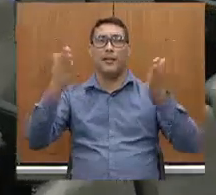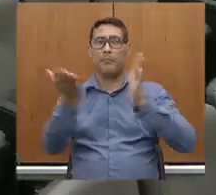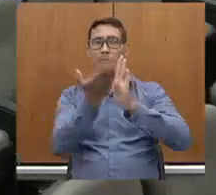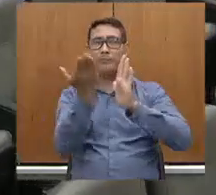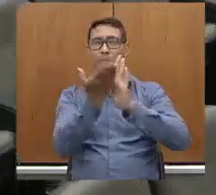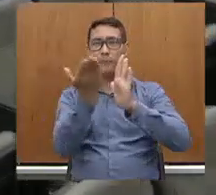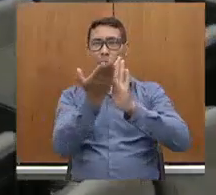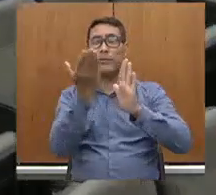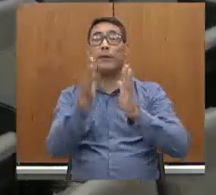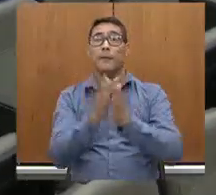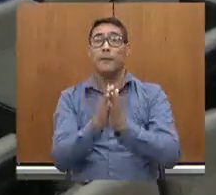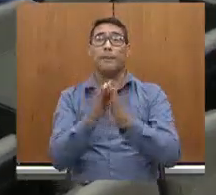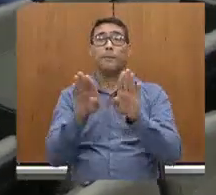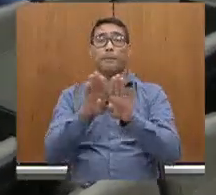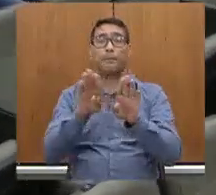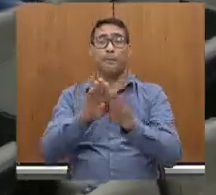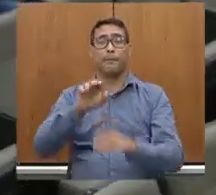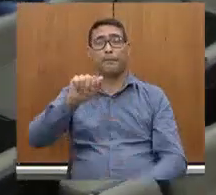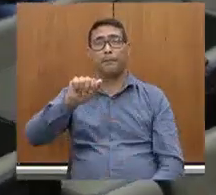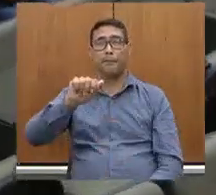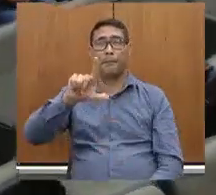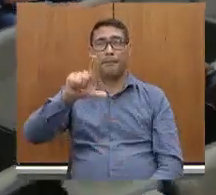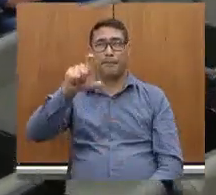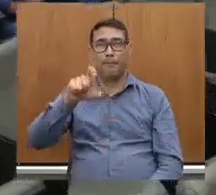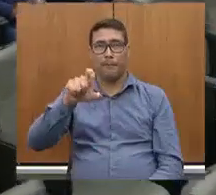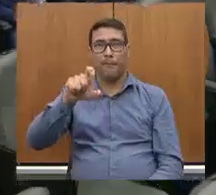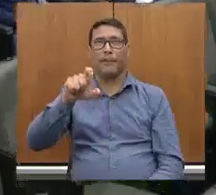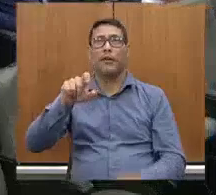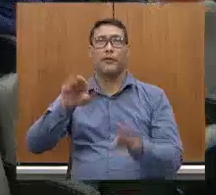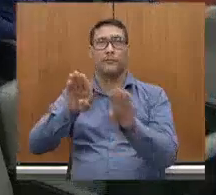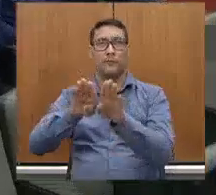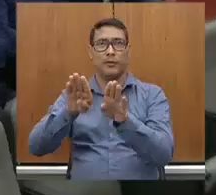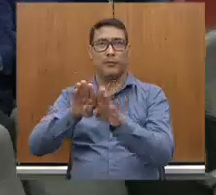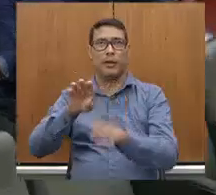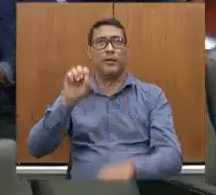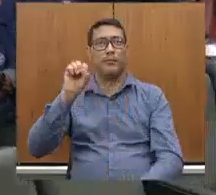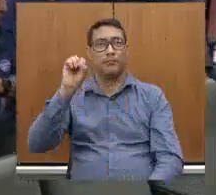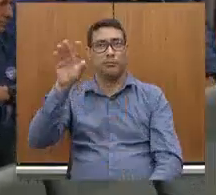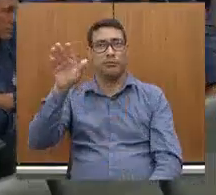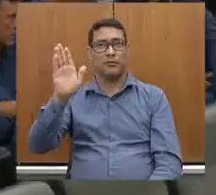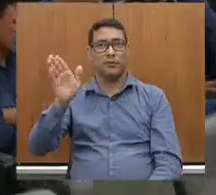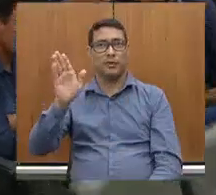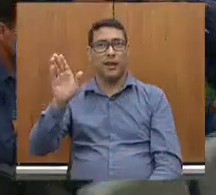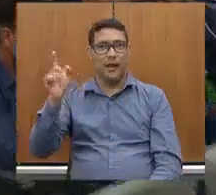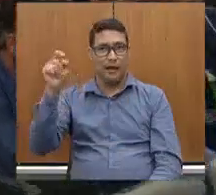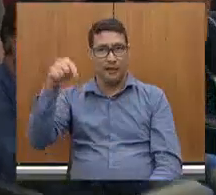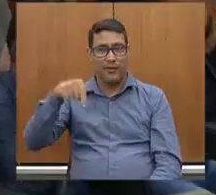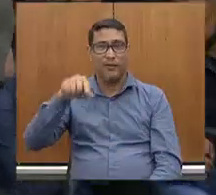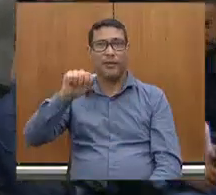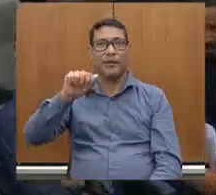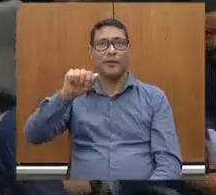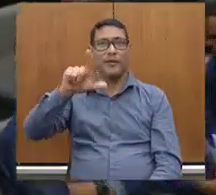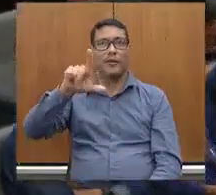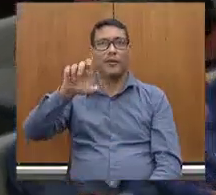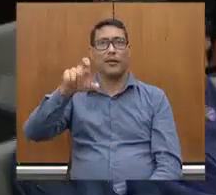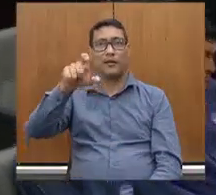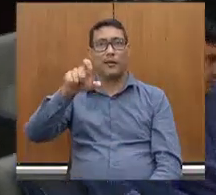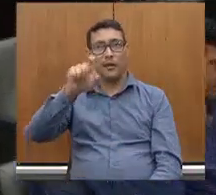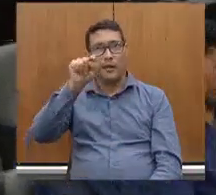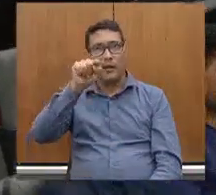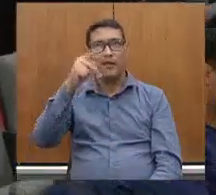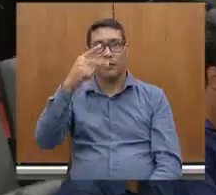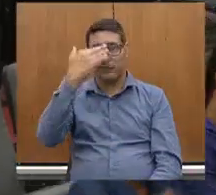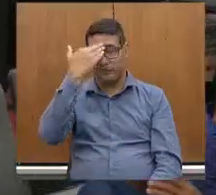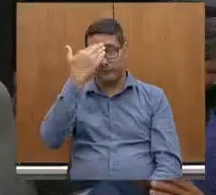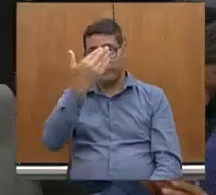Alex Ramos, cinegrafista, cadê a fera, gente? Foi também? É você? Ah, muito obrigado.